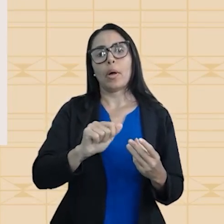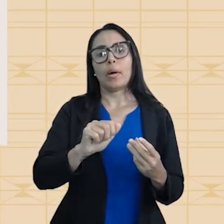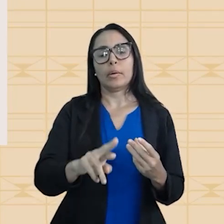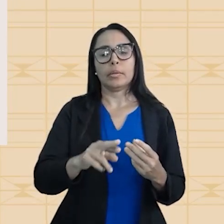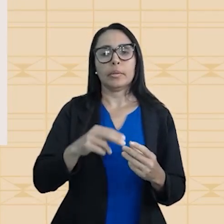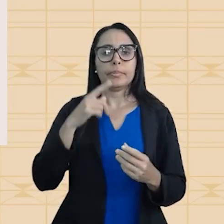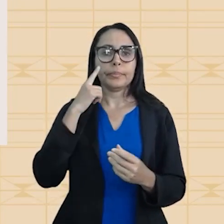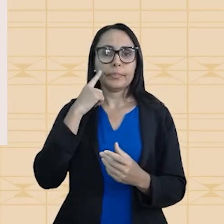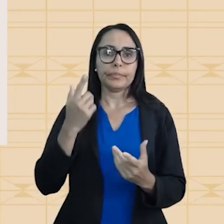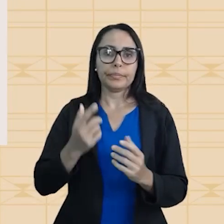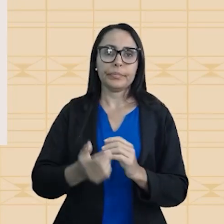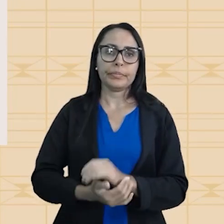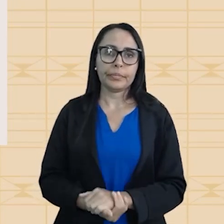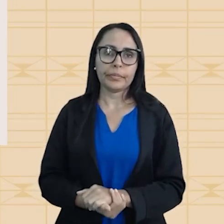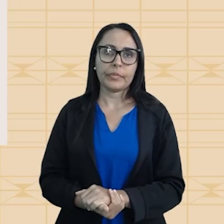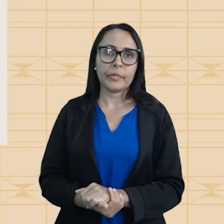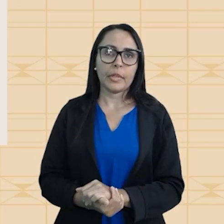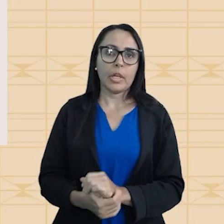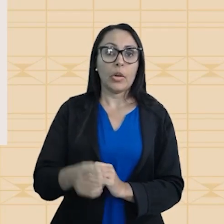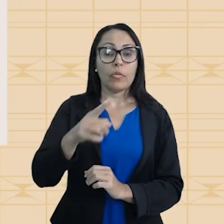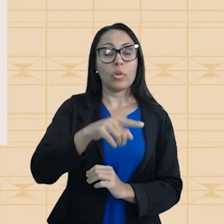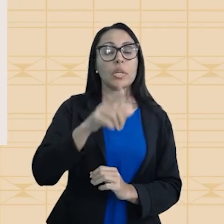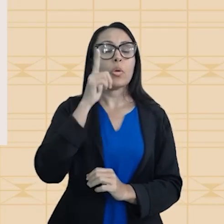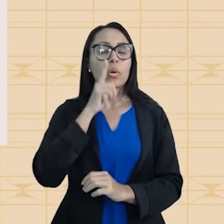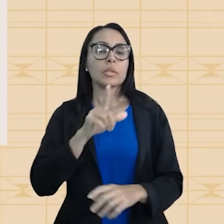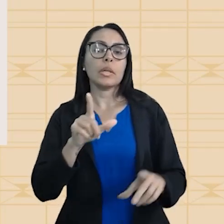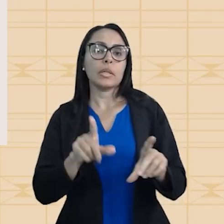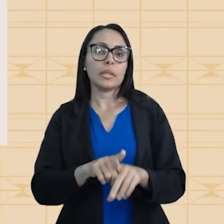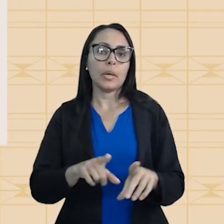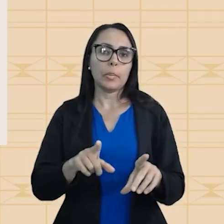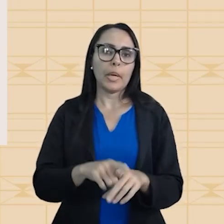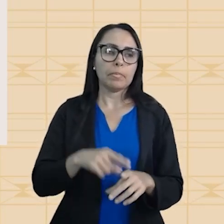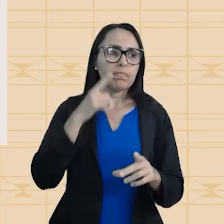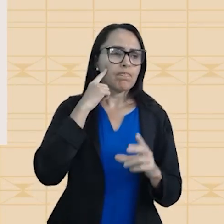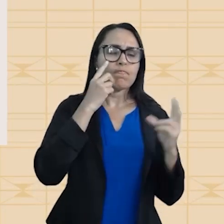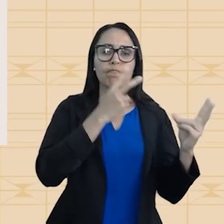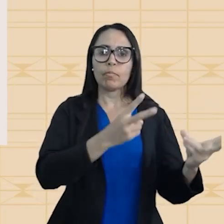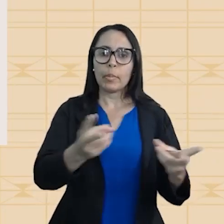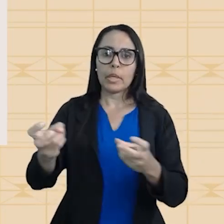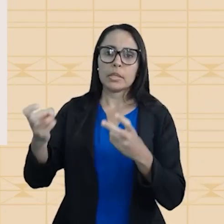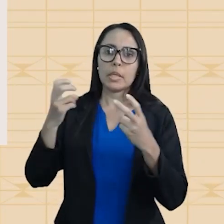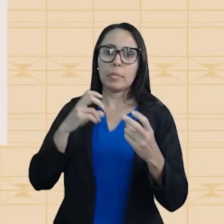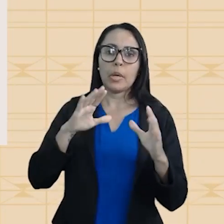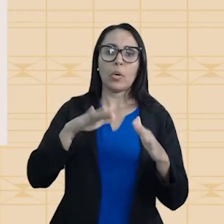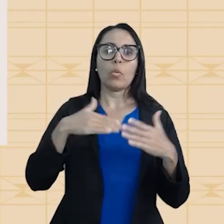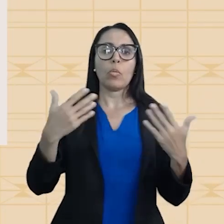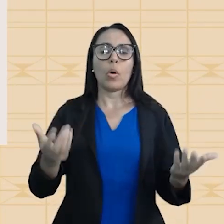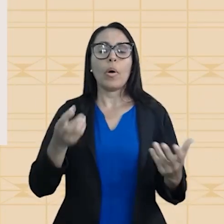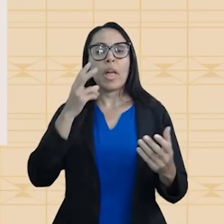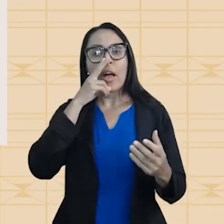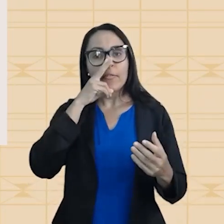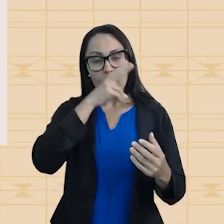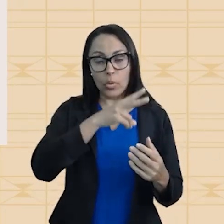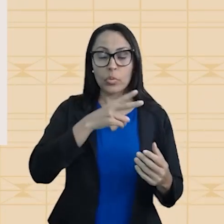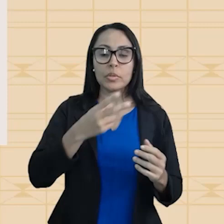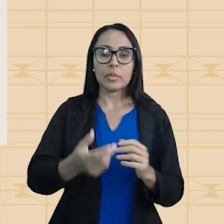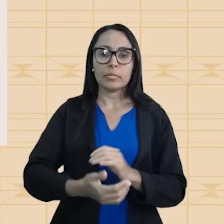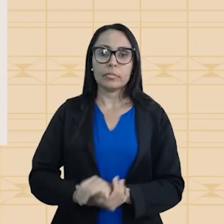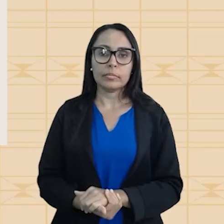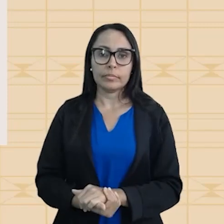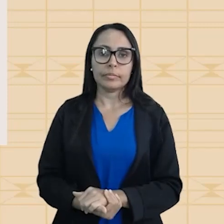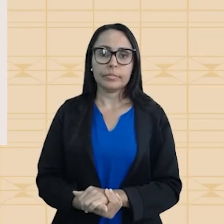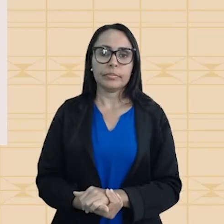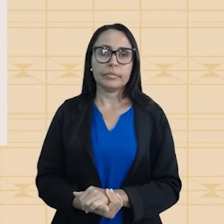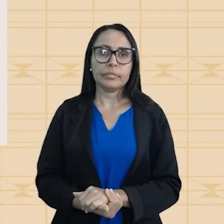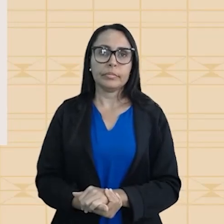Então, pela polaridade, você consegue também identificar qual é a força intermolecular em questão.